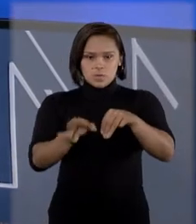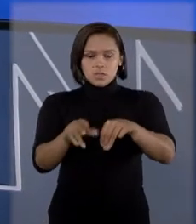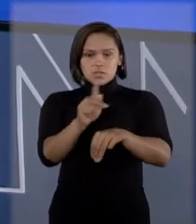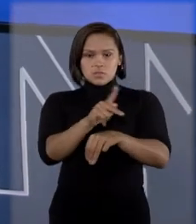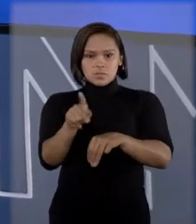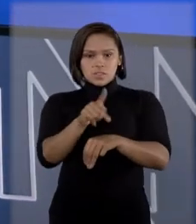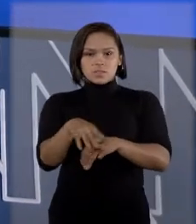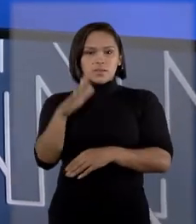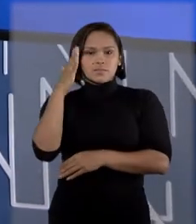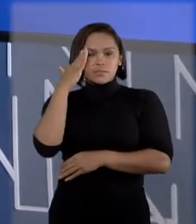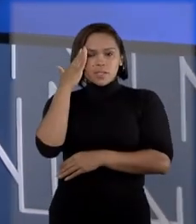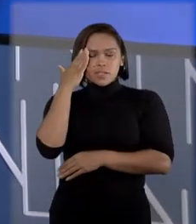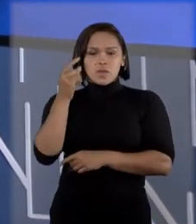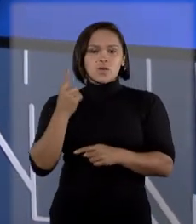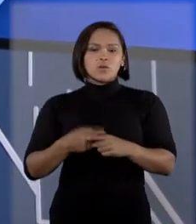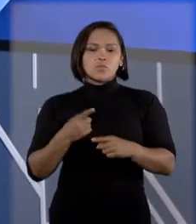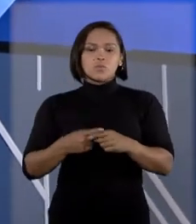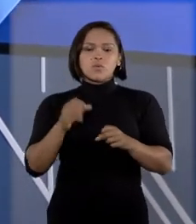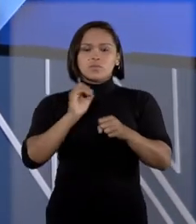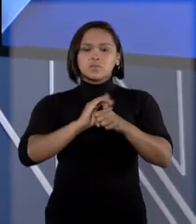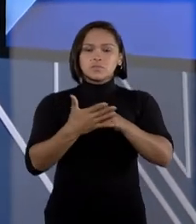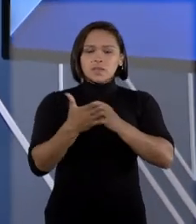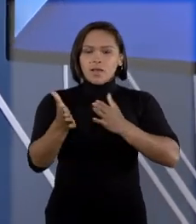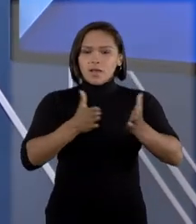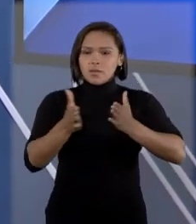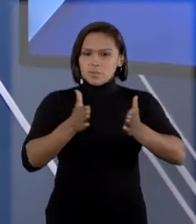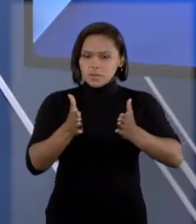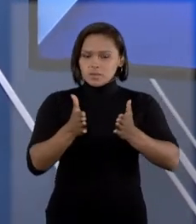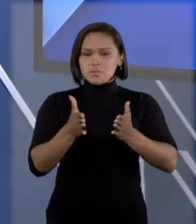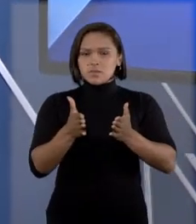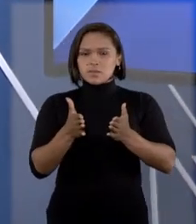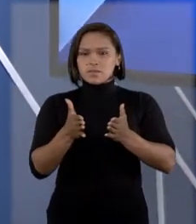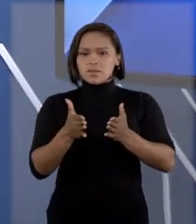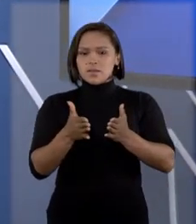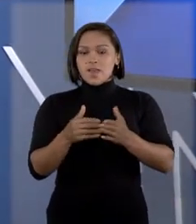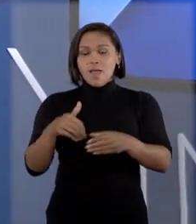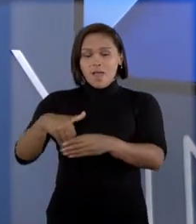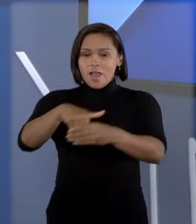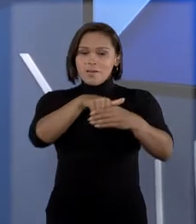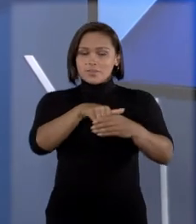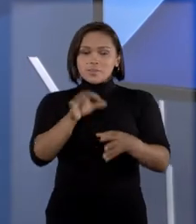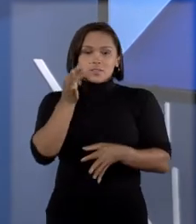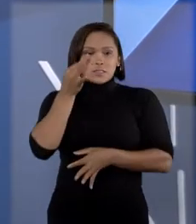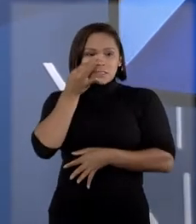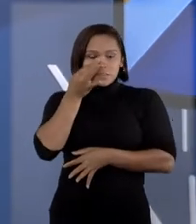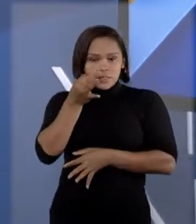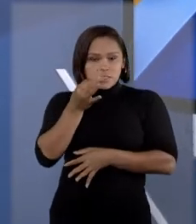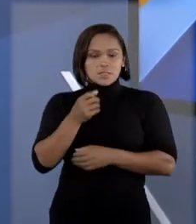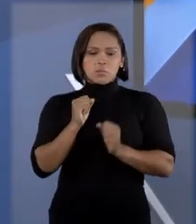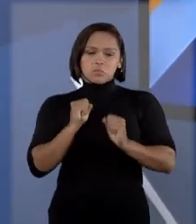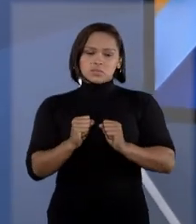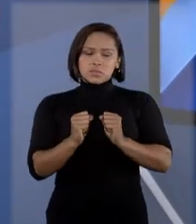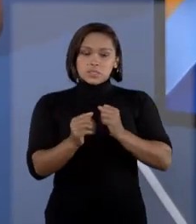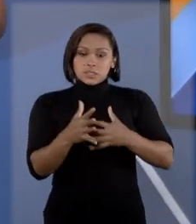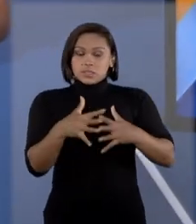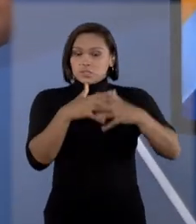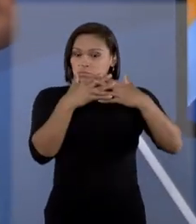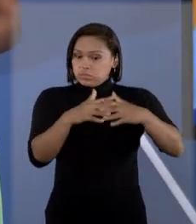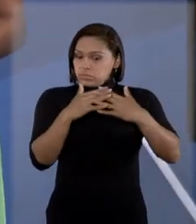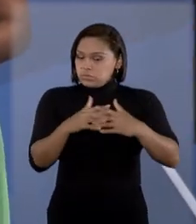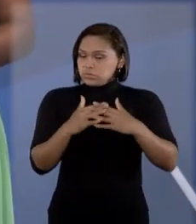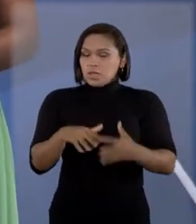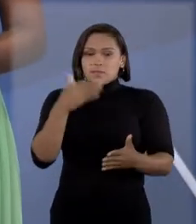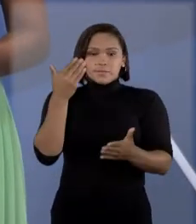Martins entendeu que, por causa da pandemia da Covid-19, a votação presencial poderia gerar prejuízos